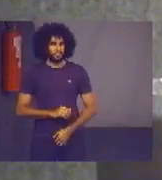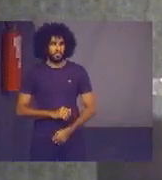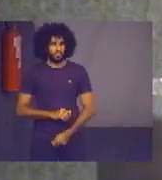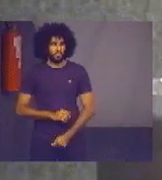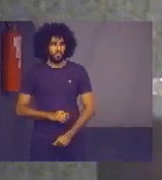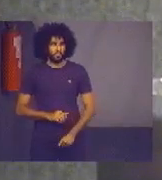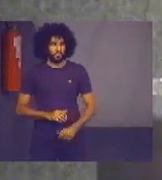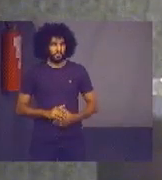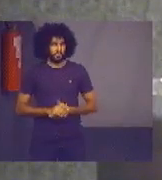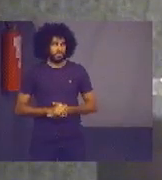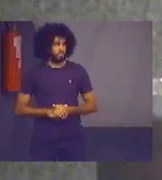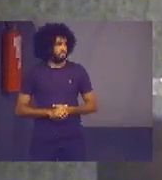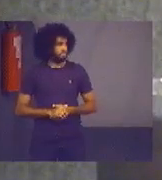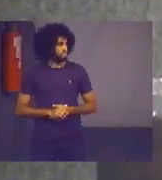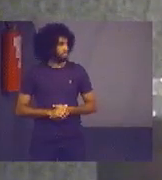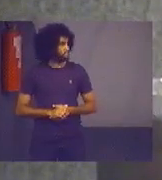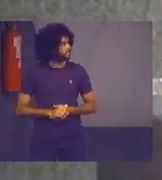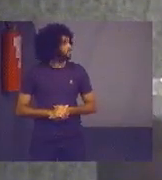Mais alguma?